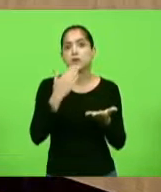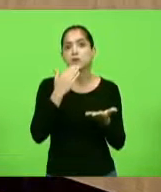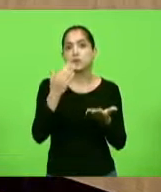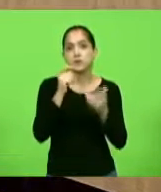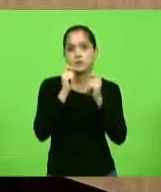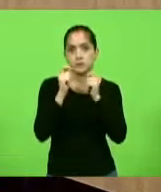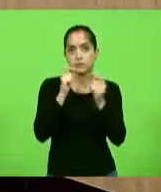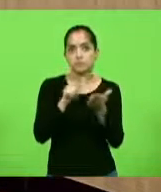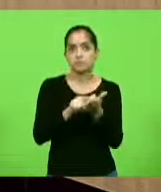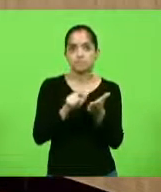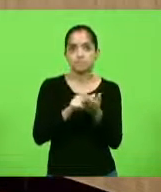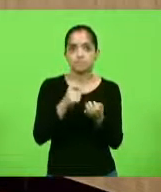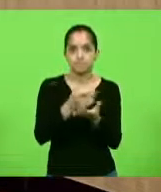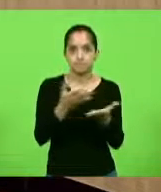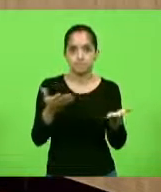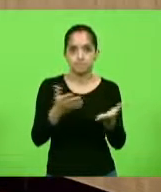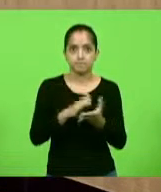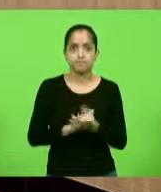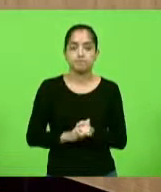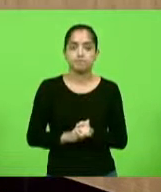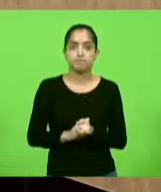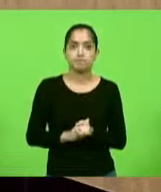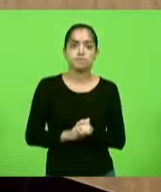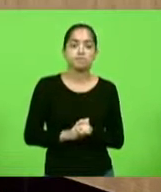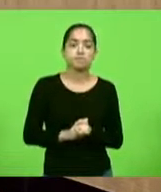assessoria que proceda à distribuição de expediente.